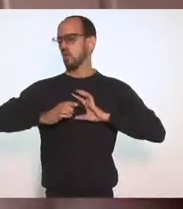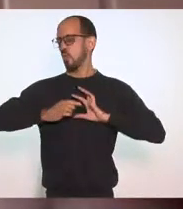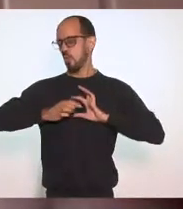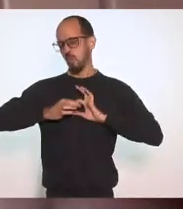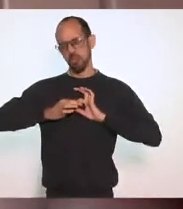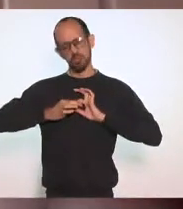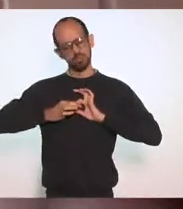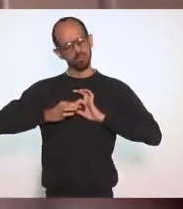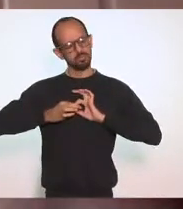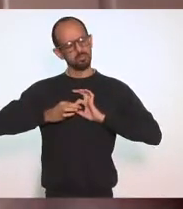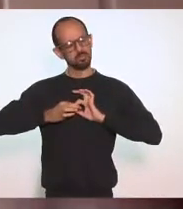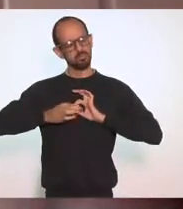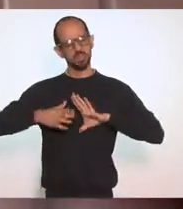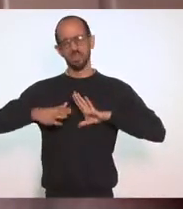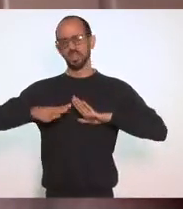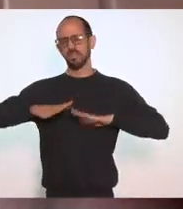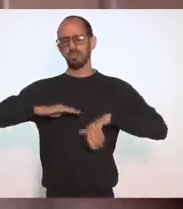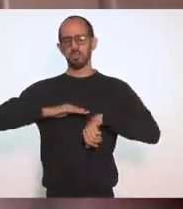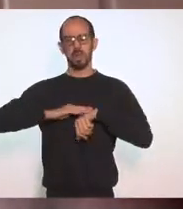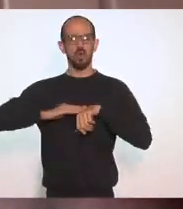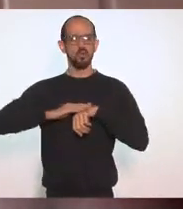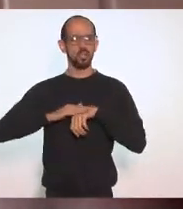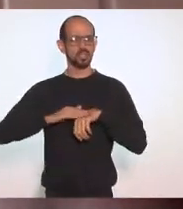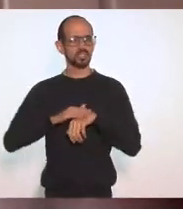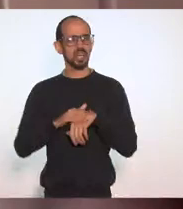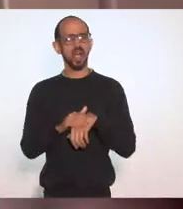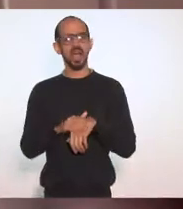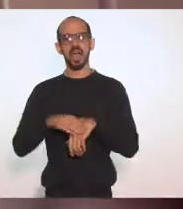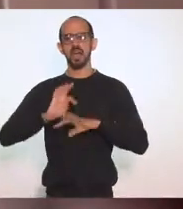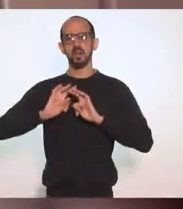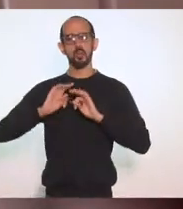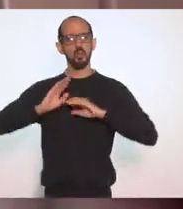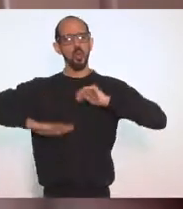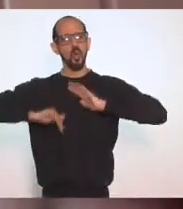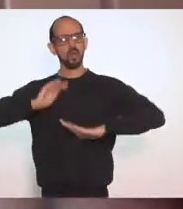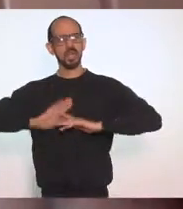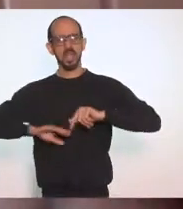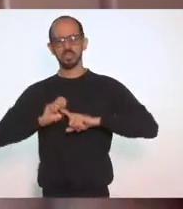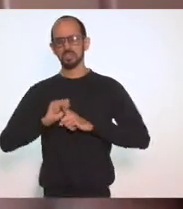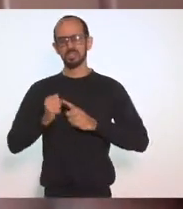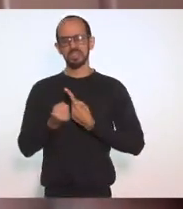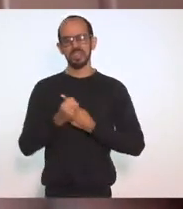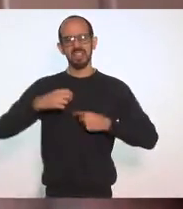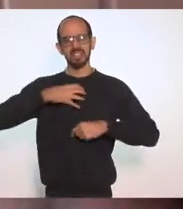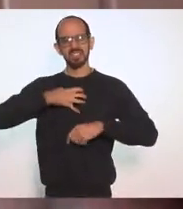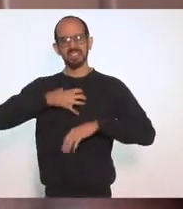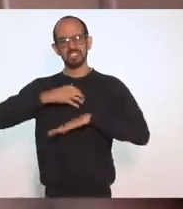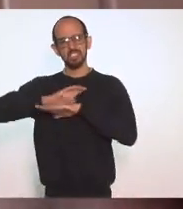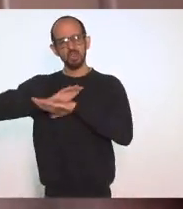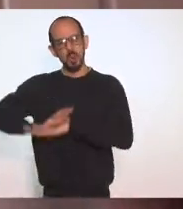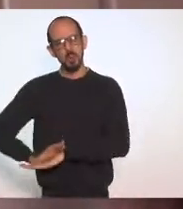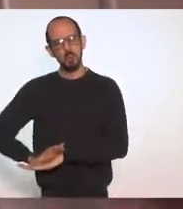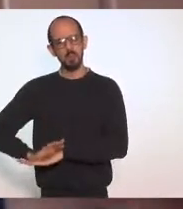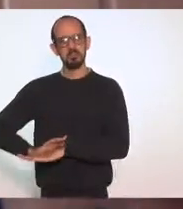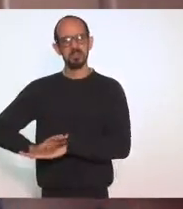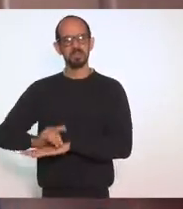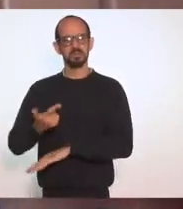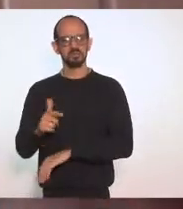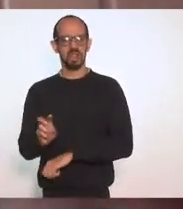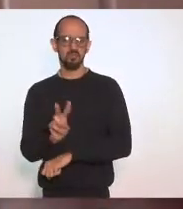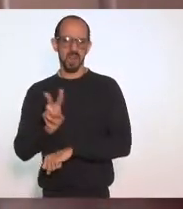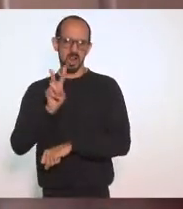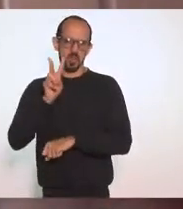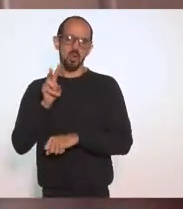as Frentes Em sociedade Que se sintam Oprimidas E desvalorizadas Nesse sentido Muito obrigada